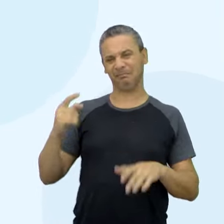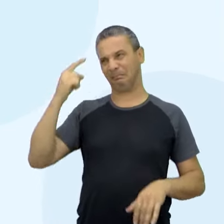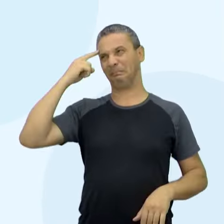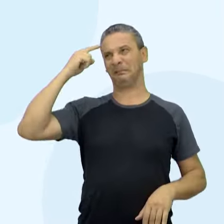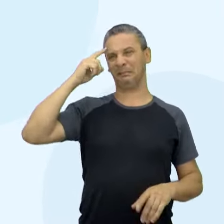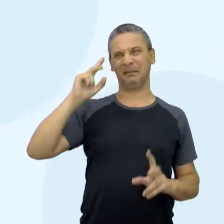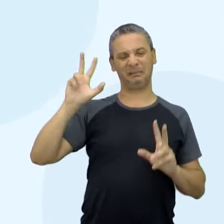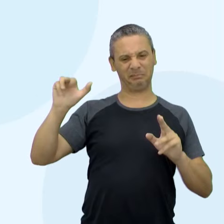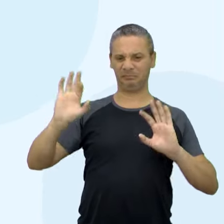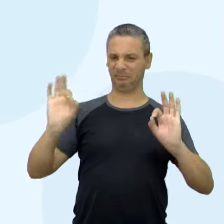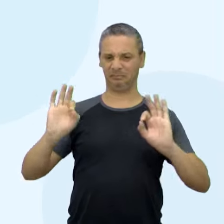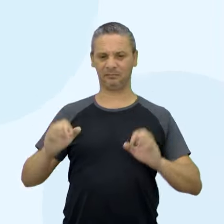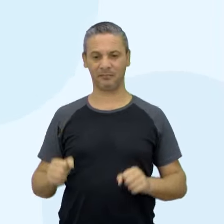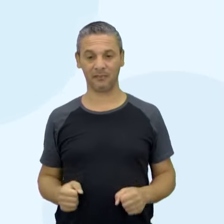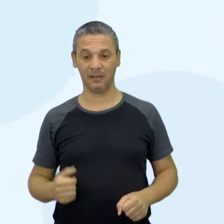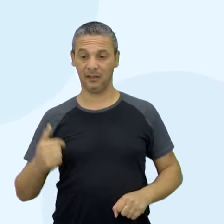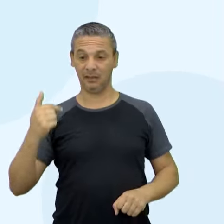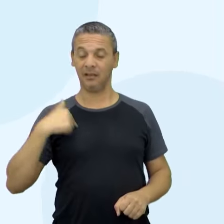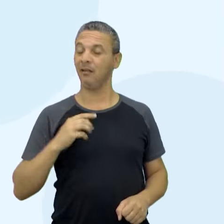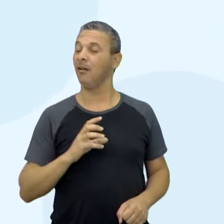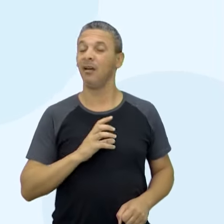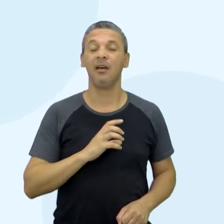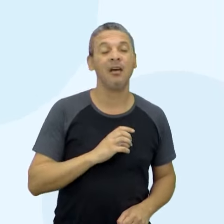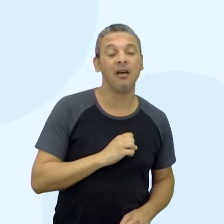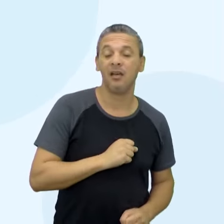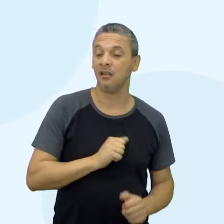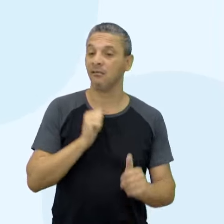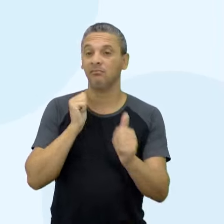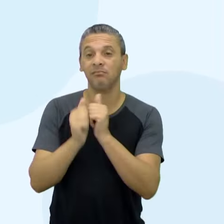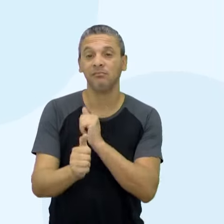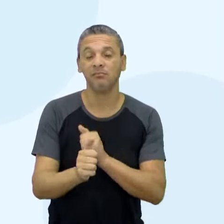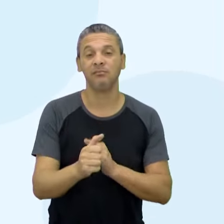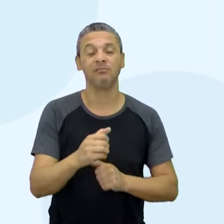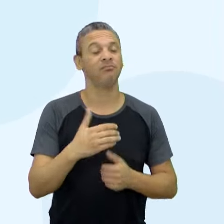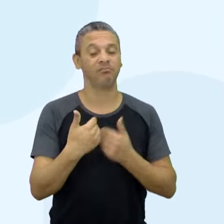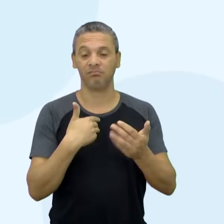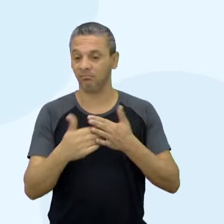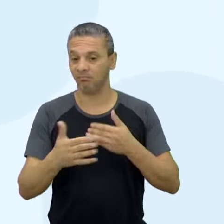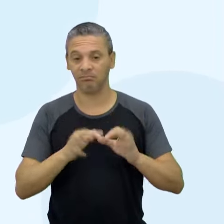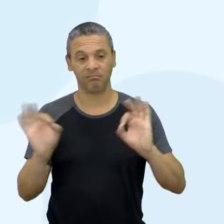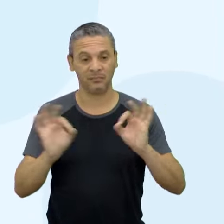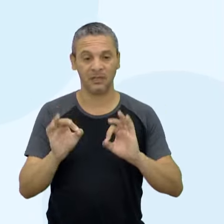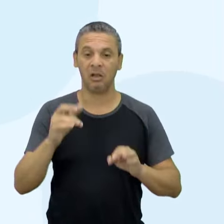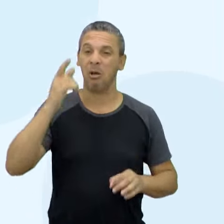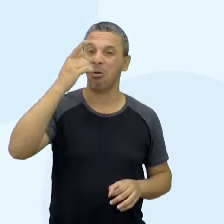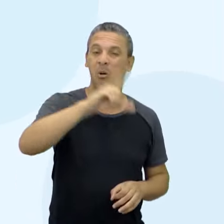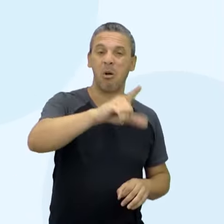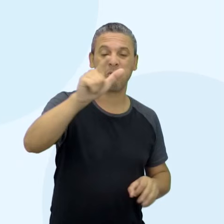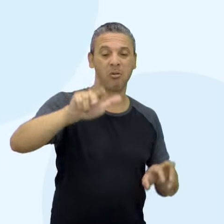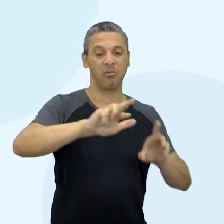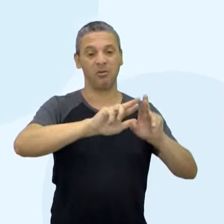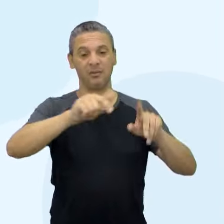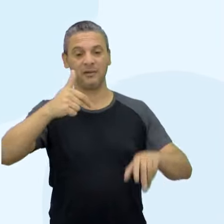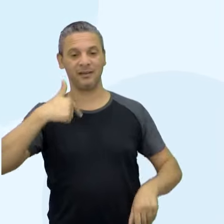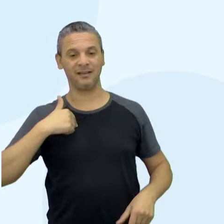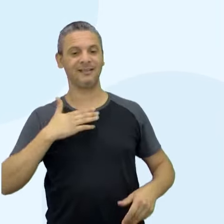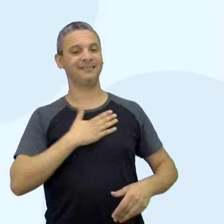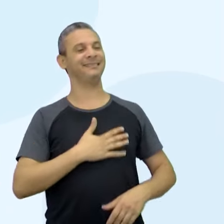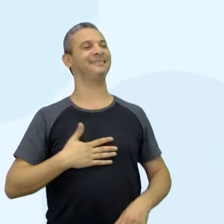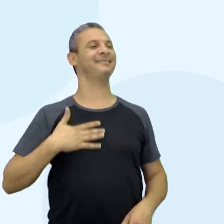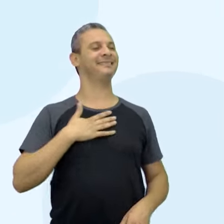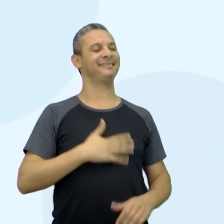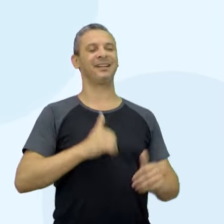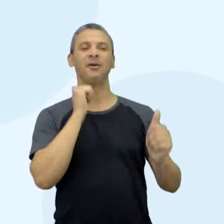pensado no assunto. Nunca nutri paixão clubista, sempre interessado em outros expedientes. Minha diversão no que se